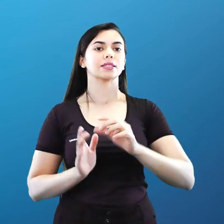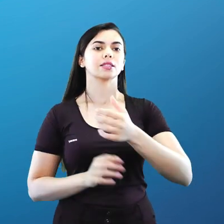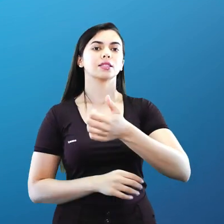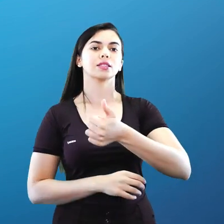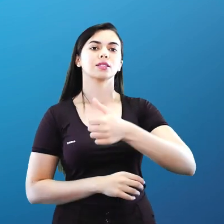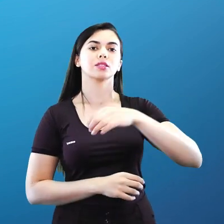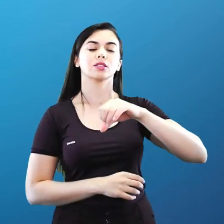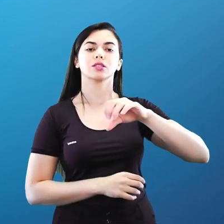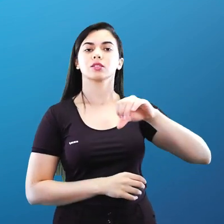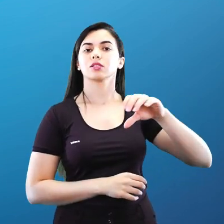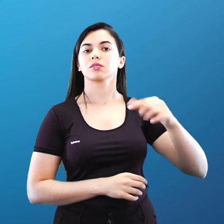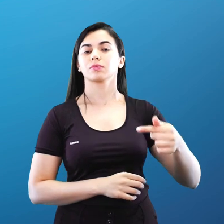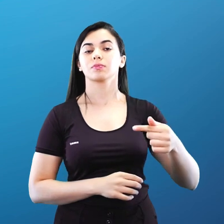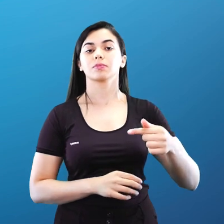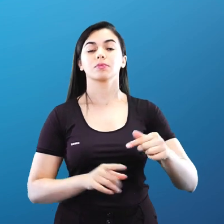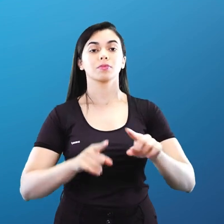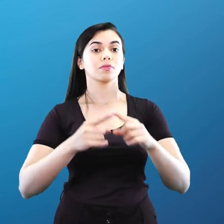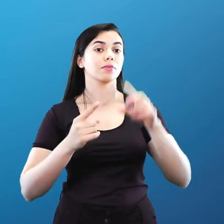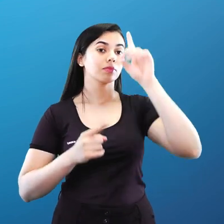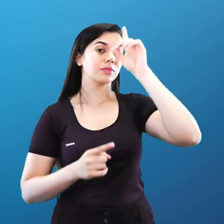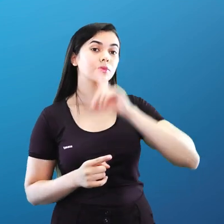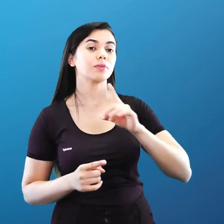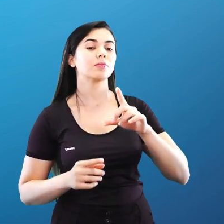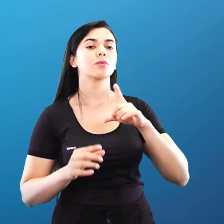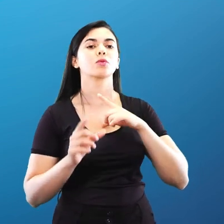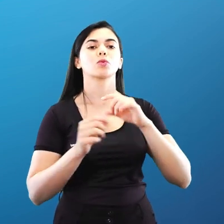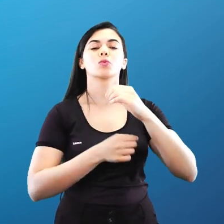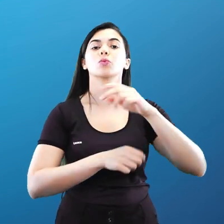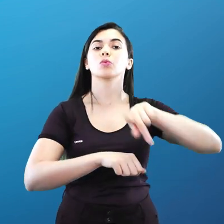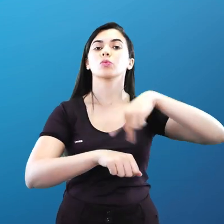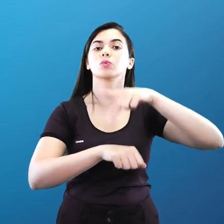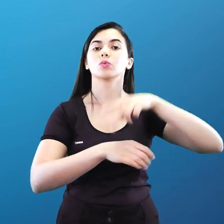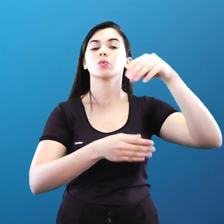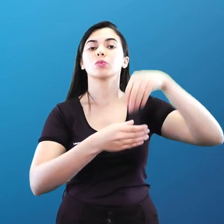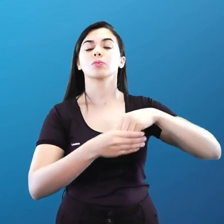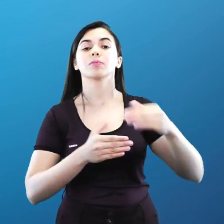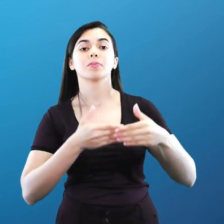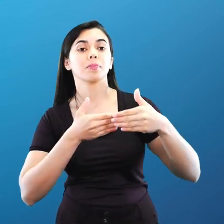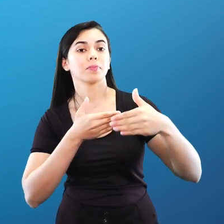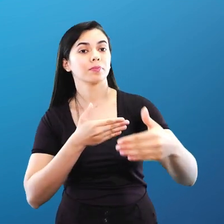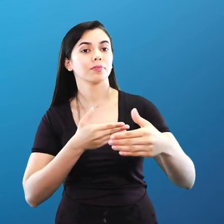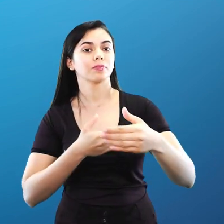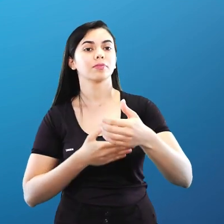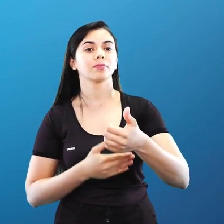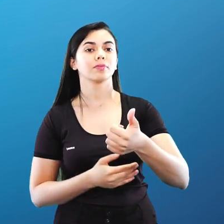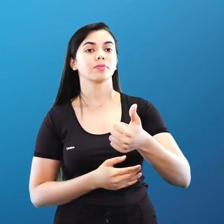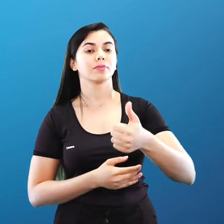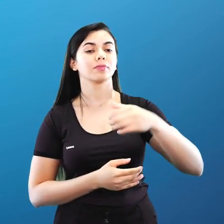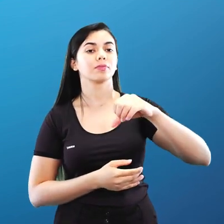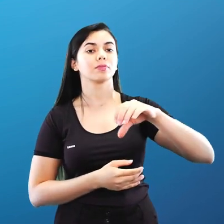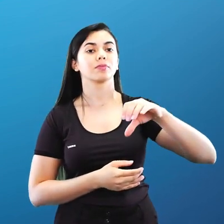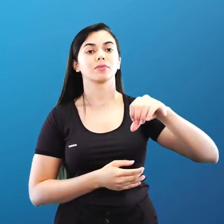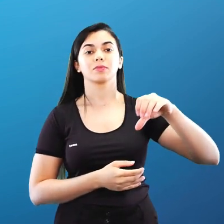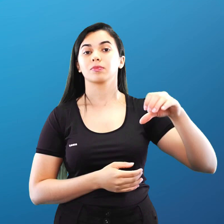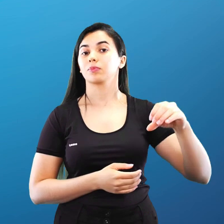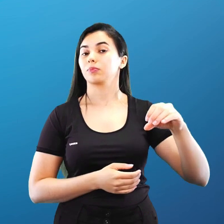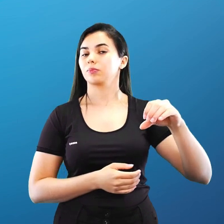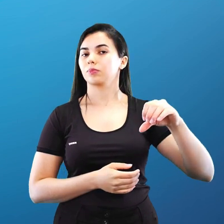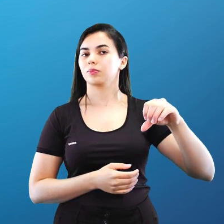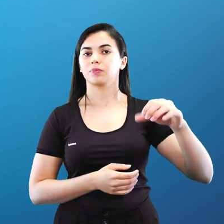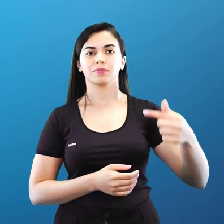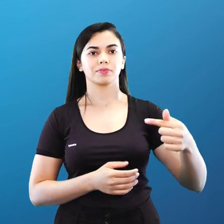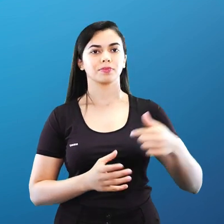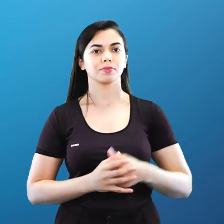amarelo no mapa, eu tenho os países que ingressaram na OTAN a partir de 97. Vocês estão conseguindo